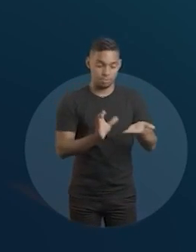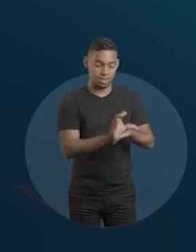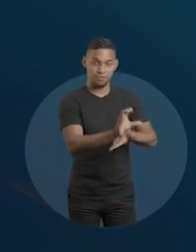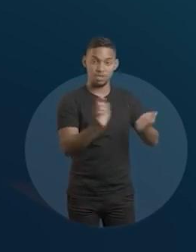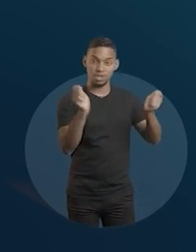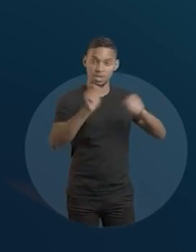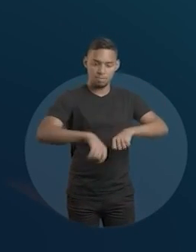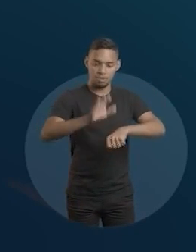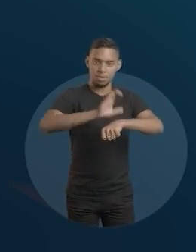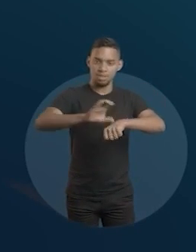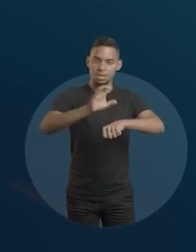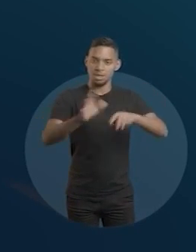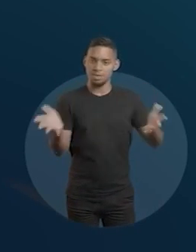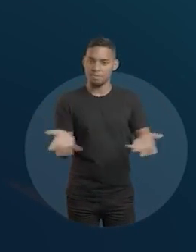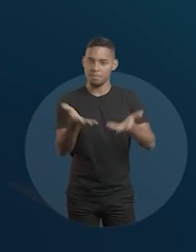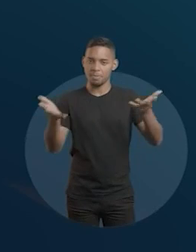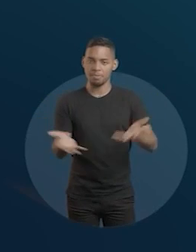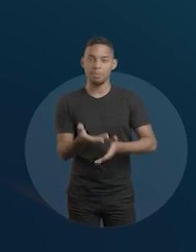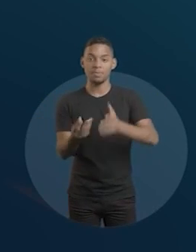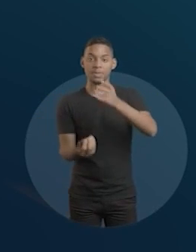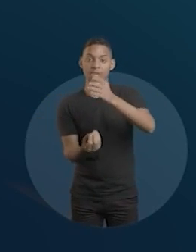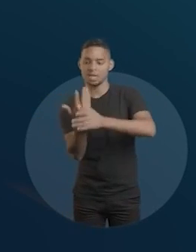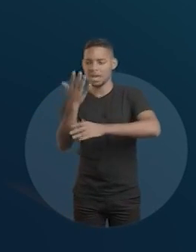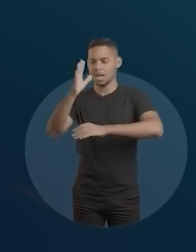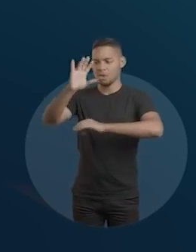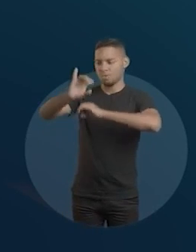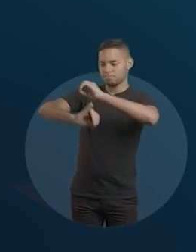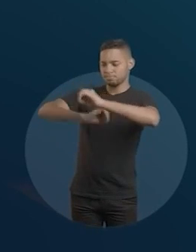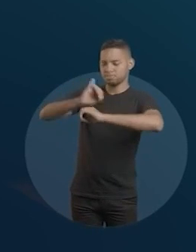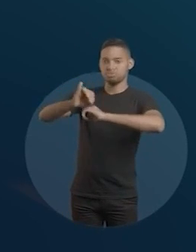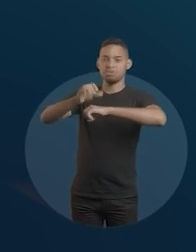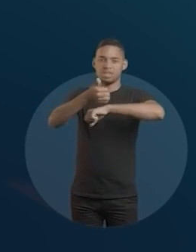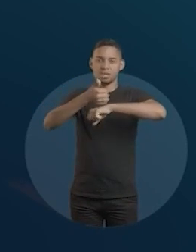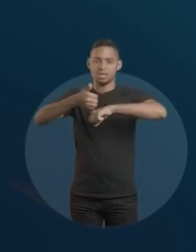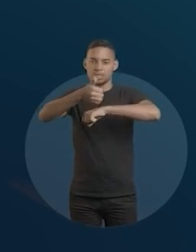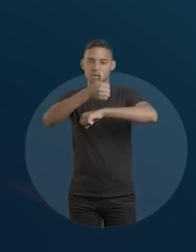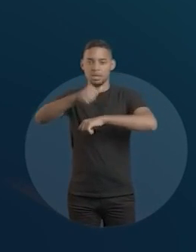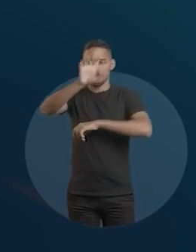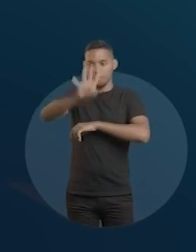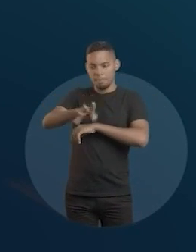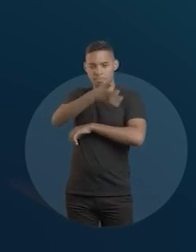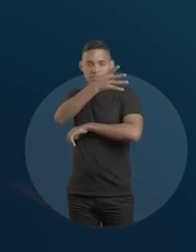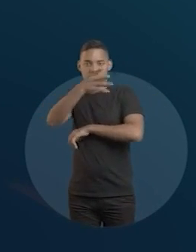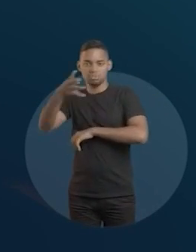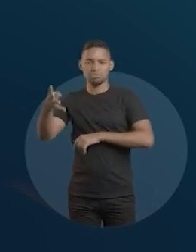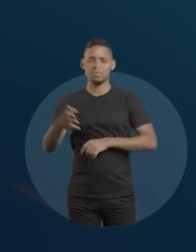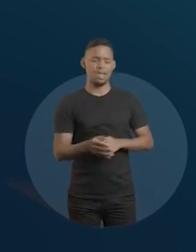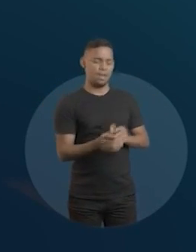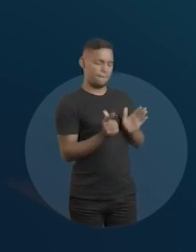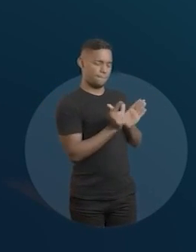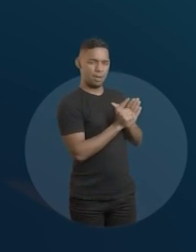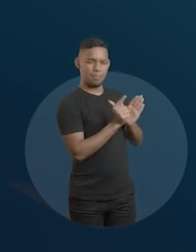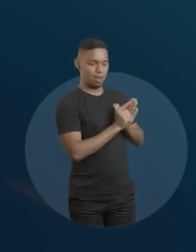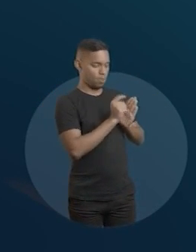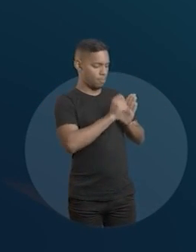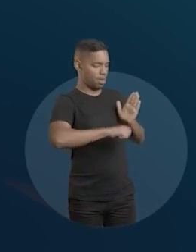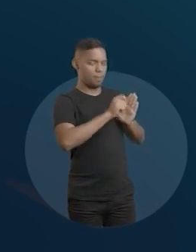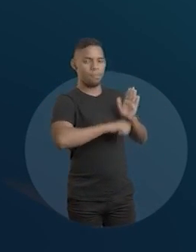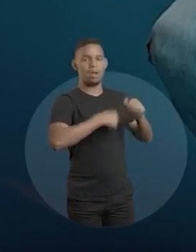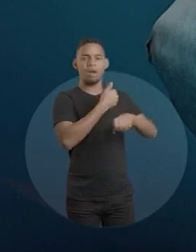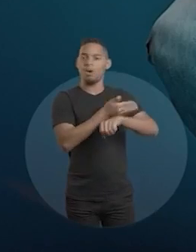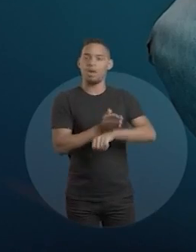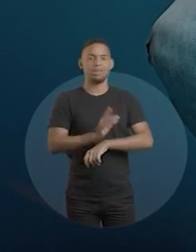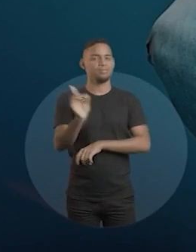Investir em capacitação. Integrar uma rede digital eficiente, de controle de atividades. Chega de fichinha de